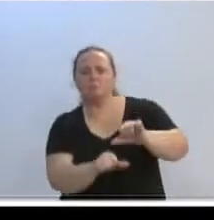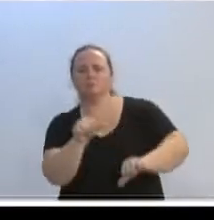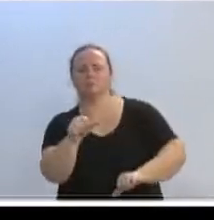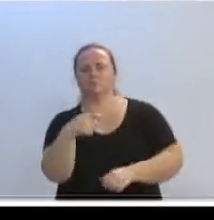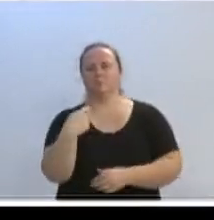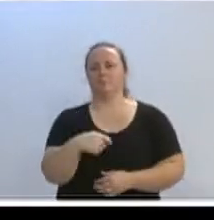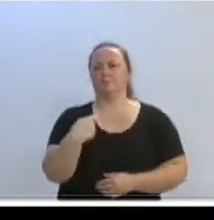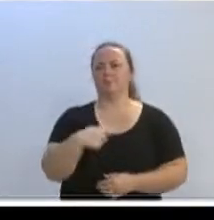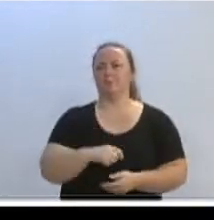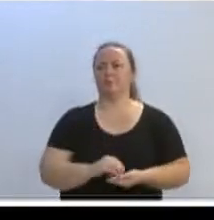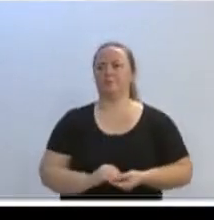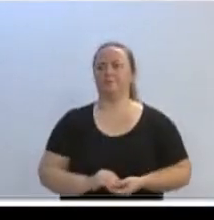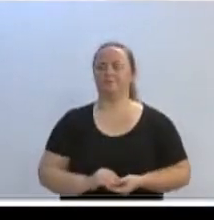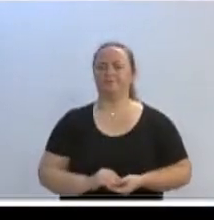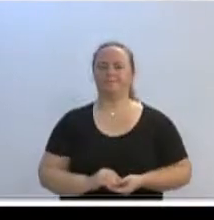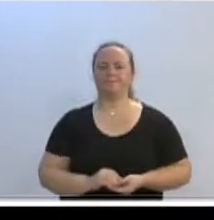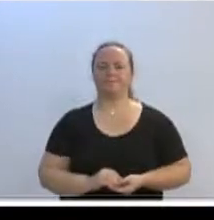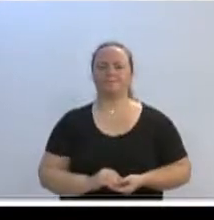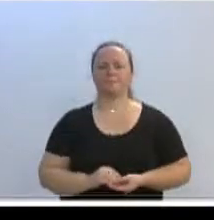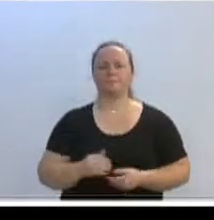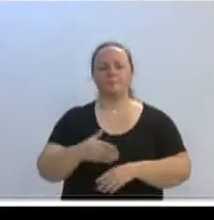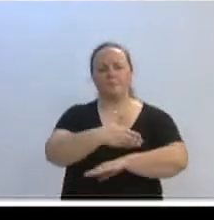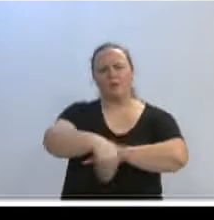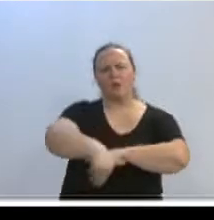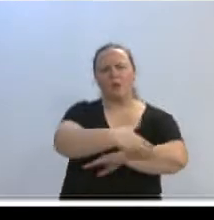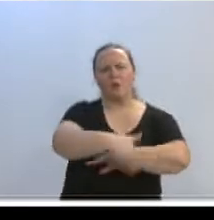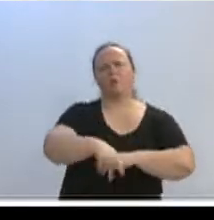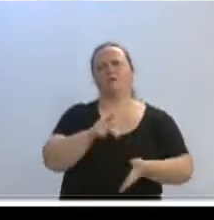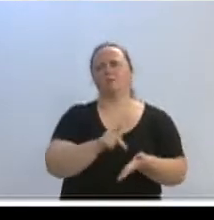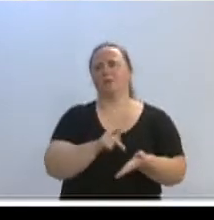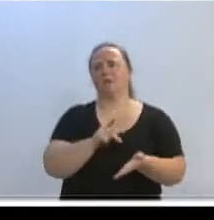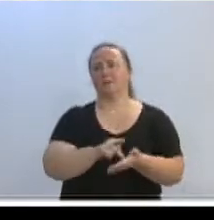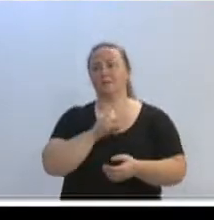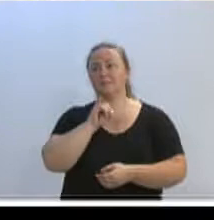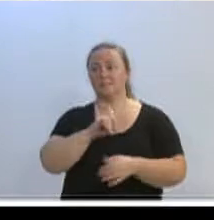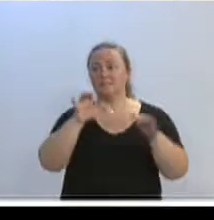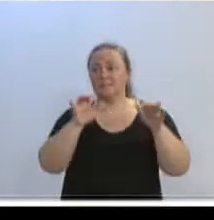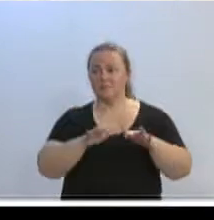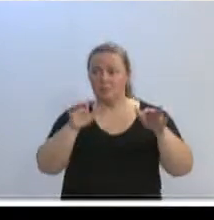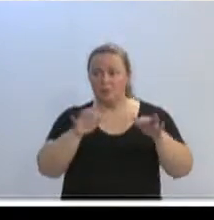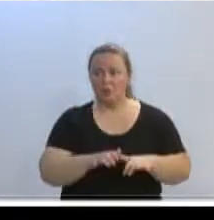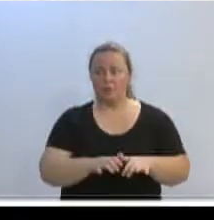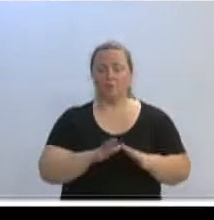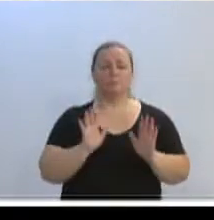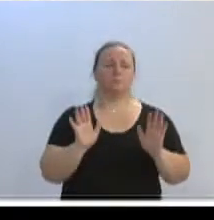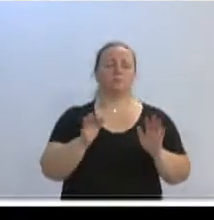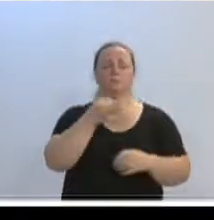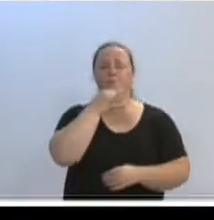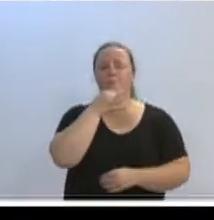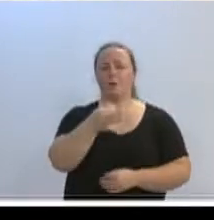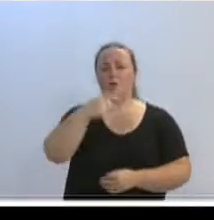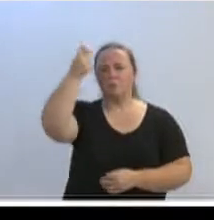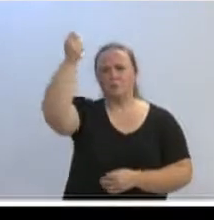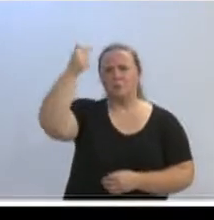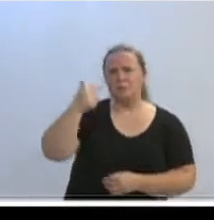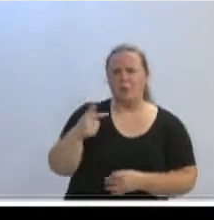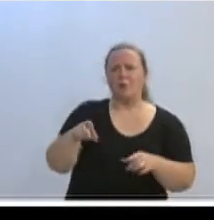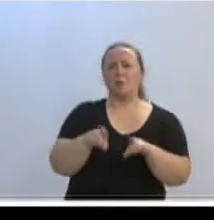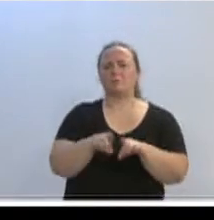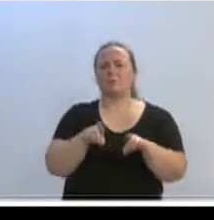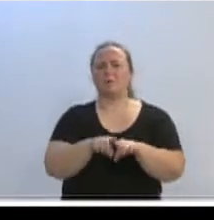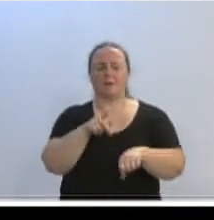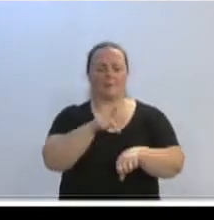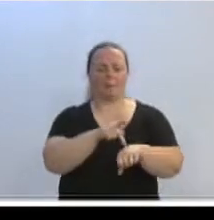Moramos numa rua assim, pouco abandonada, né? Quando chove mesmo, assim, dificulta muito. Quando tem sol quente também, dá aqueles pedregulhos